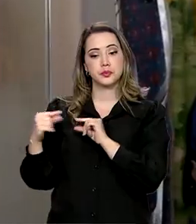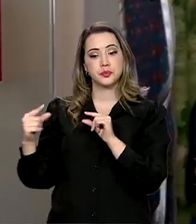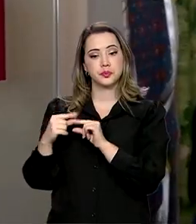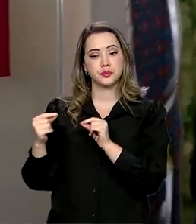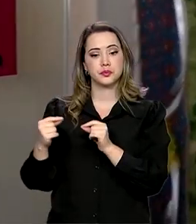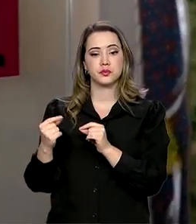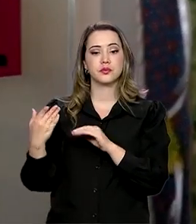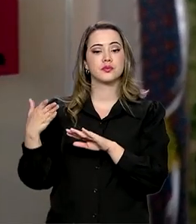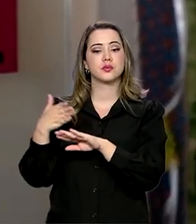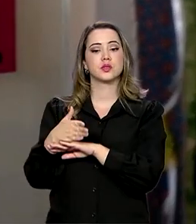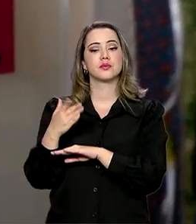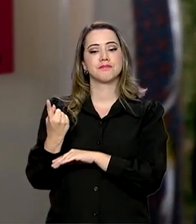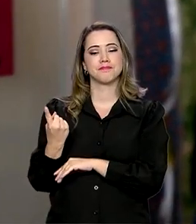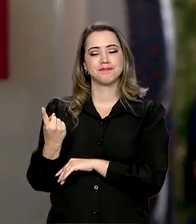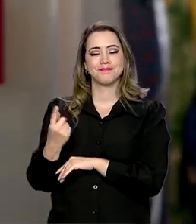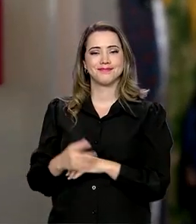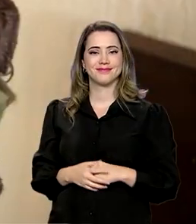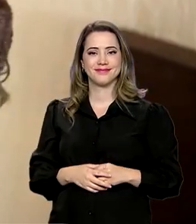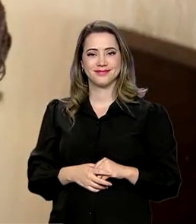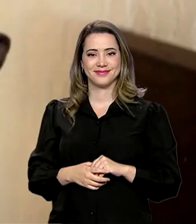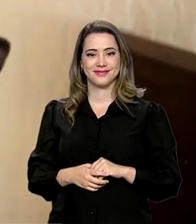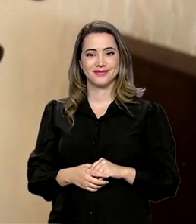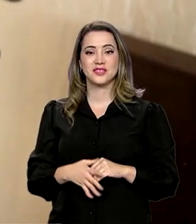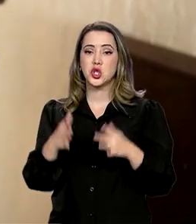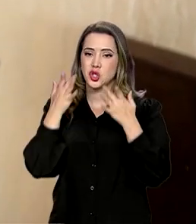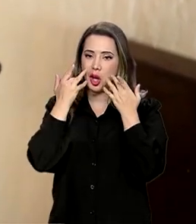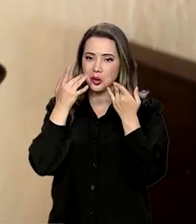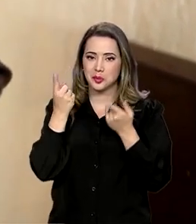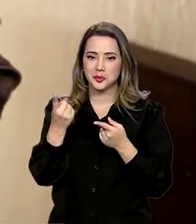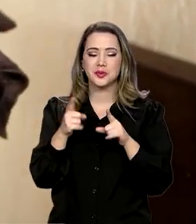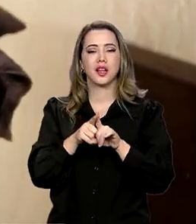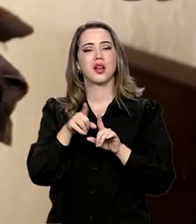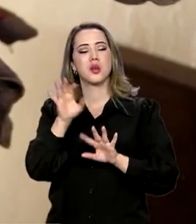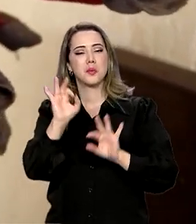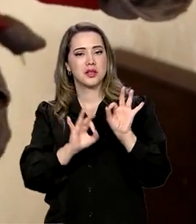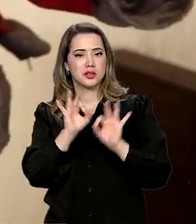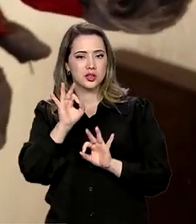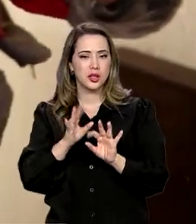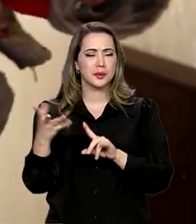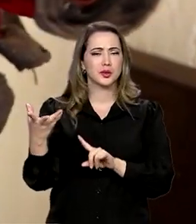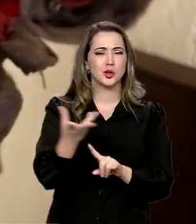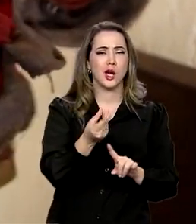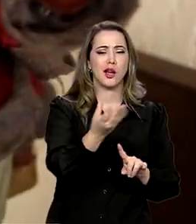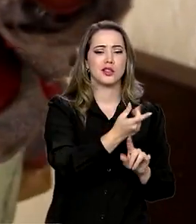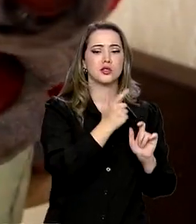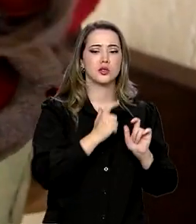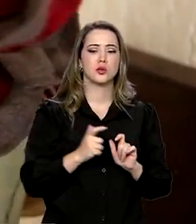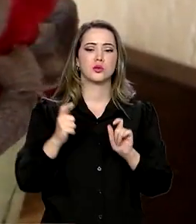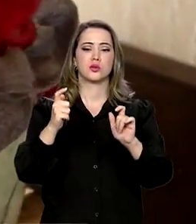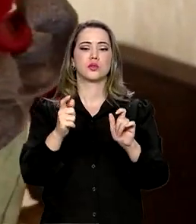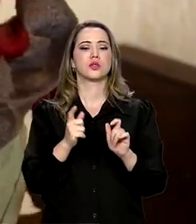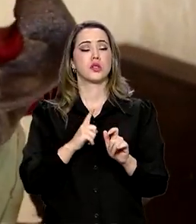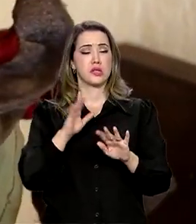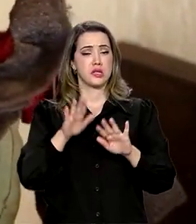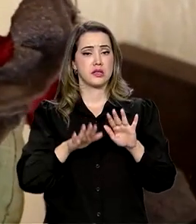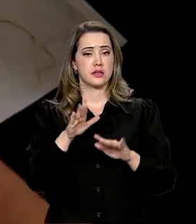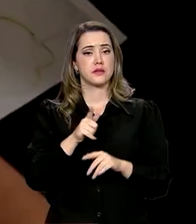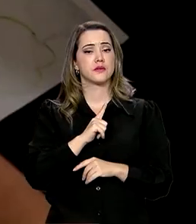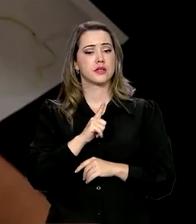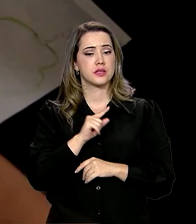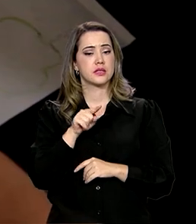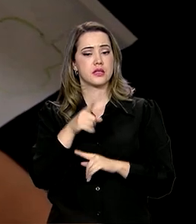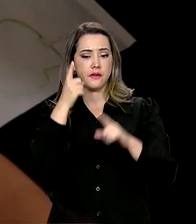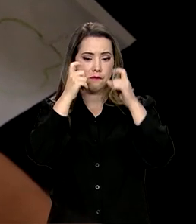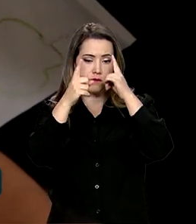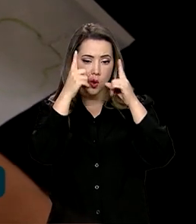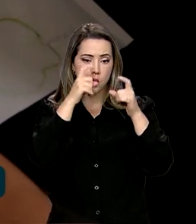abriga o Teatro Mapati, que desenvolve projetos artísticos em locais onde há altos índices de